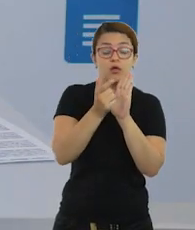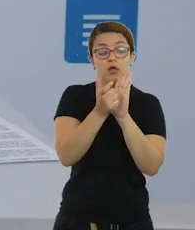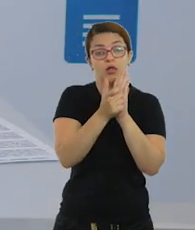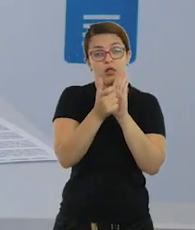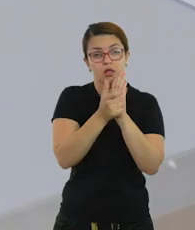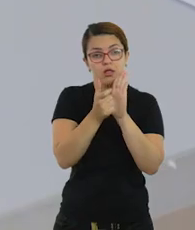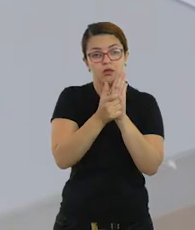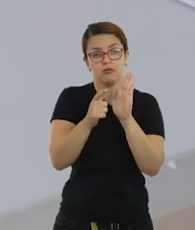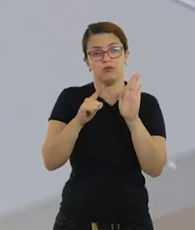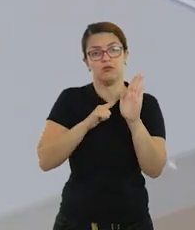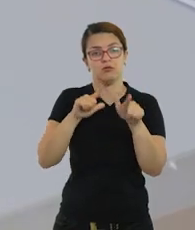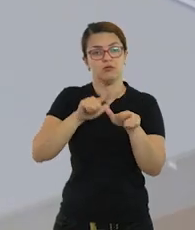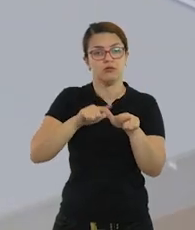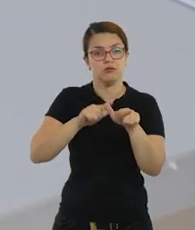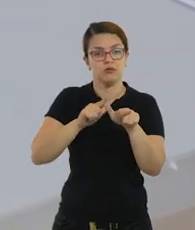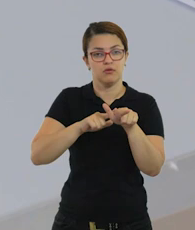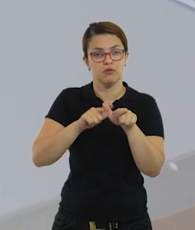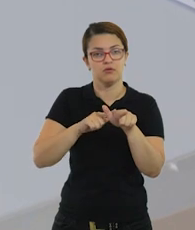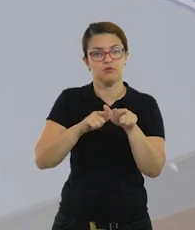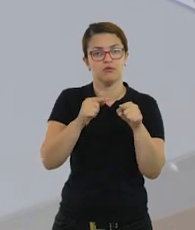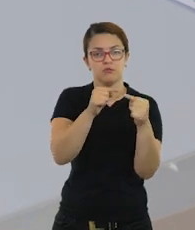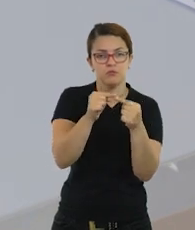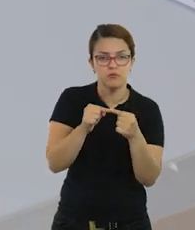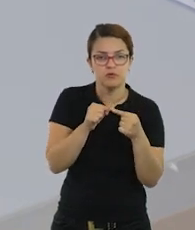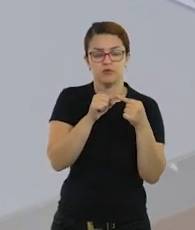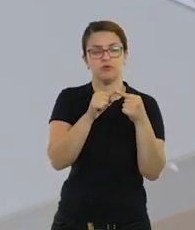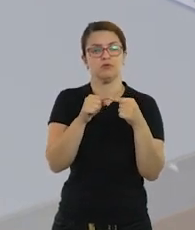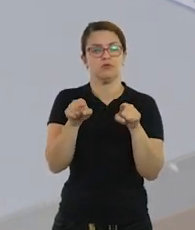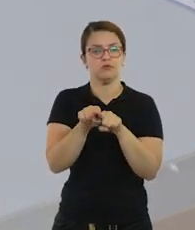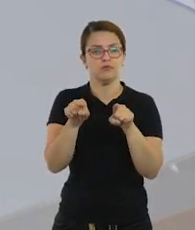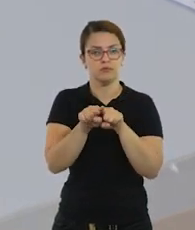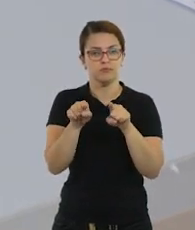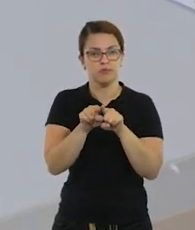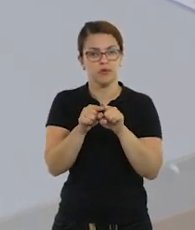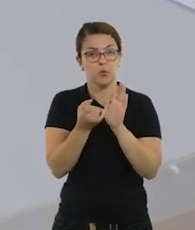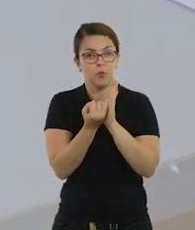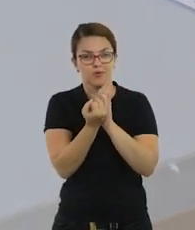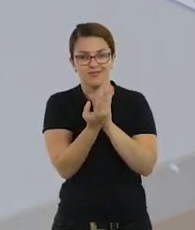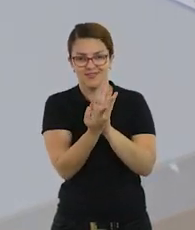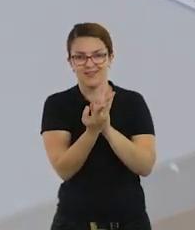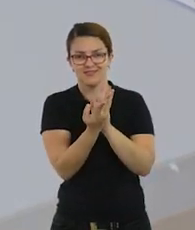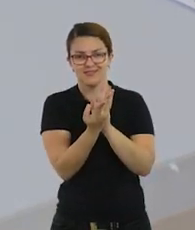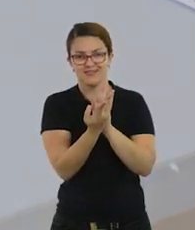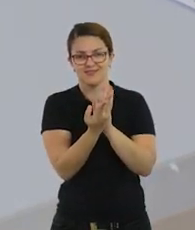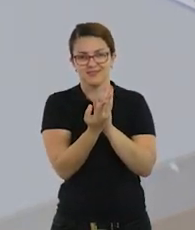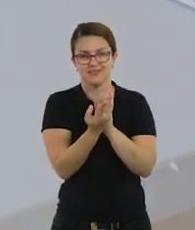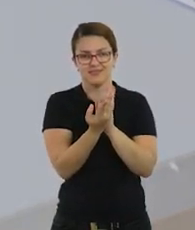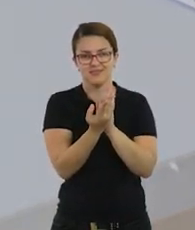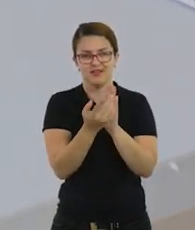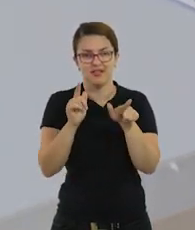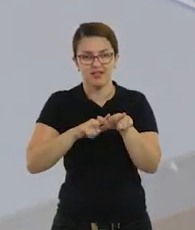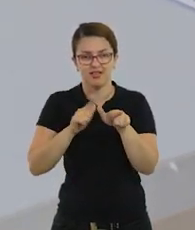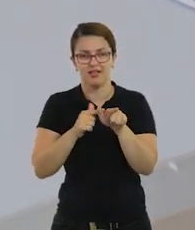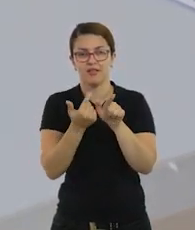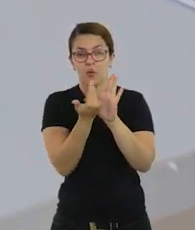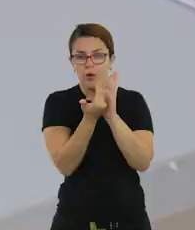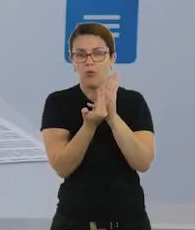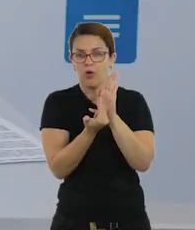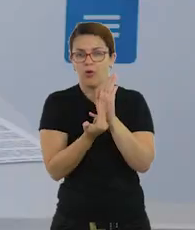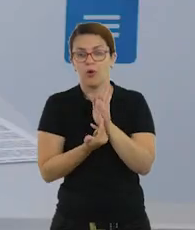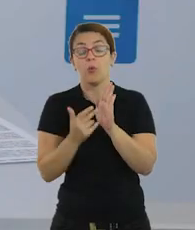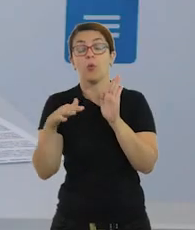letra, se existem nomes com as mesmas quantidades de letras e por aí vai, tá?